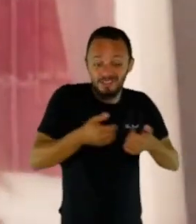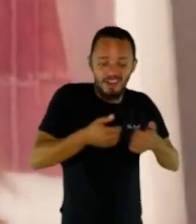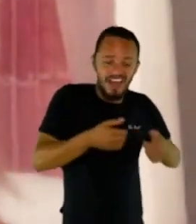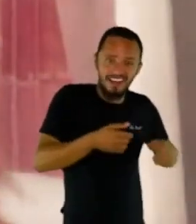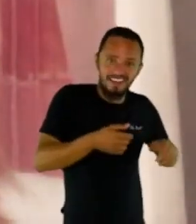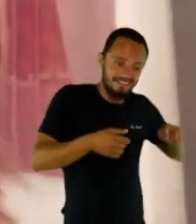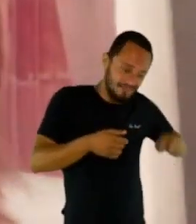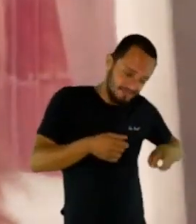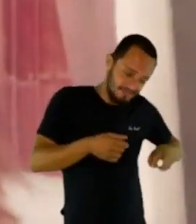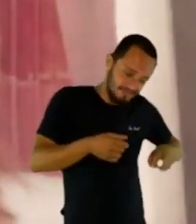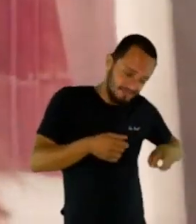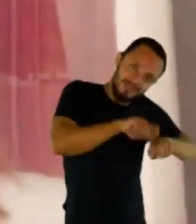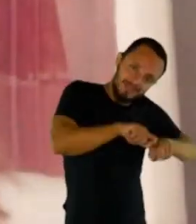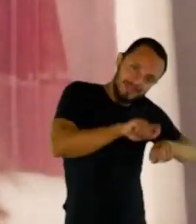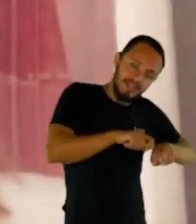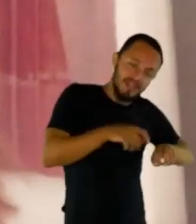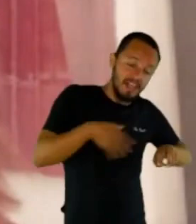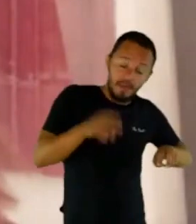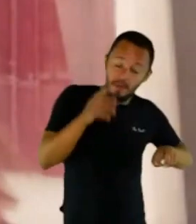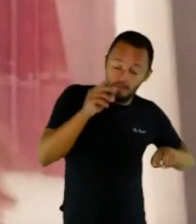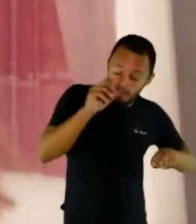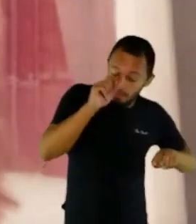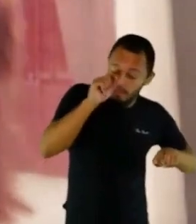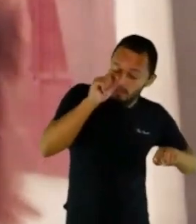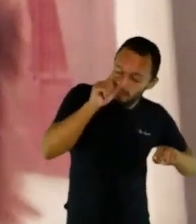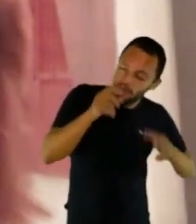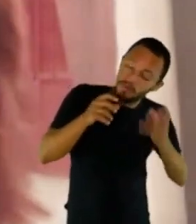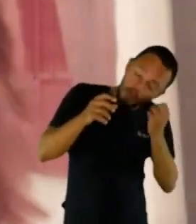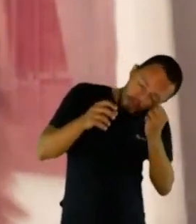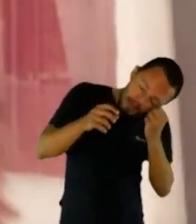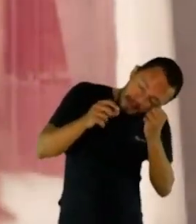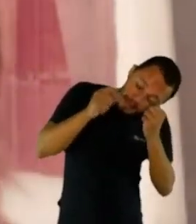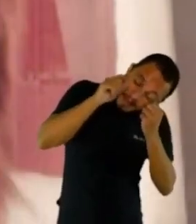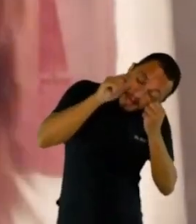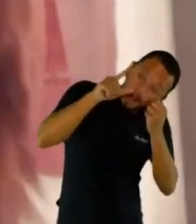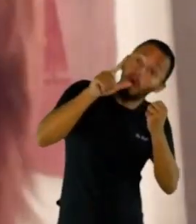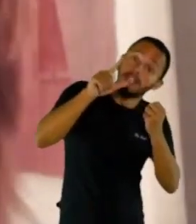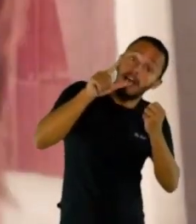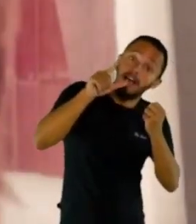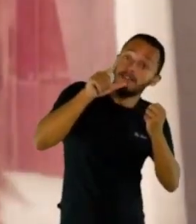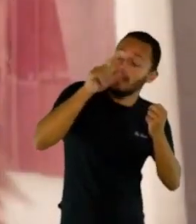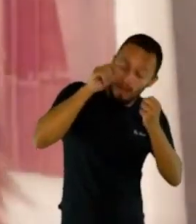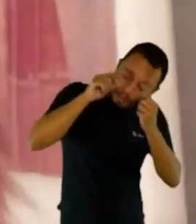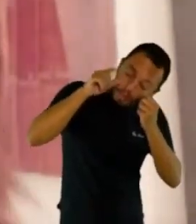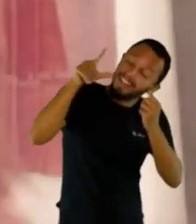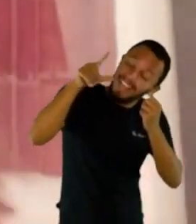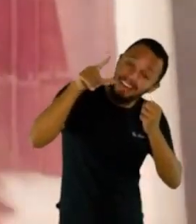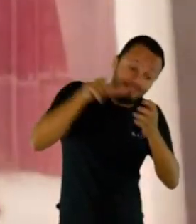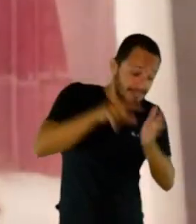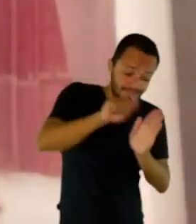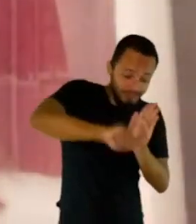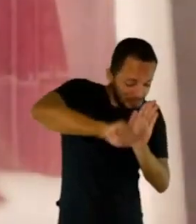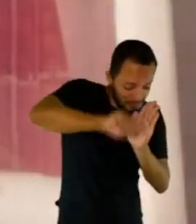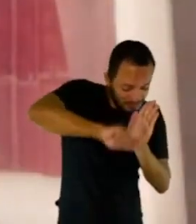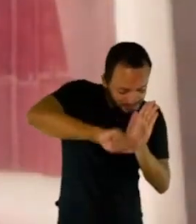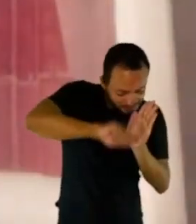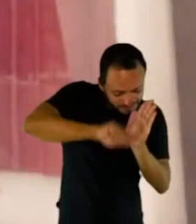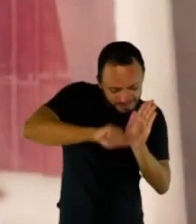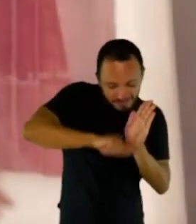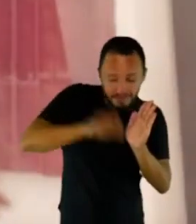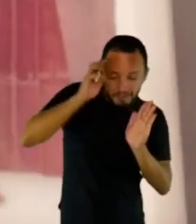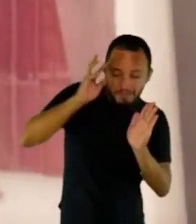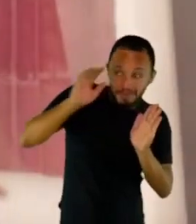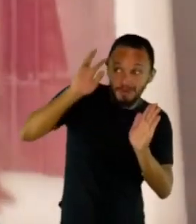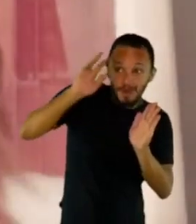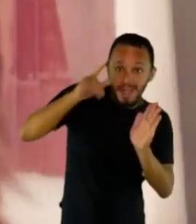da noite com o conto na cabeça e eu fazia o que com aquilo? Levantava o computador, não tem condição. Aí eu escrevia celular